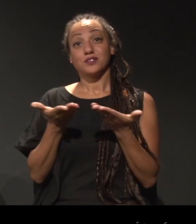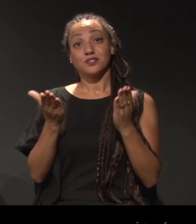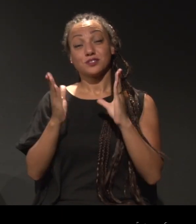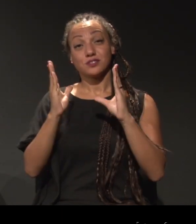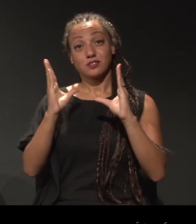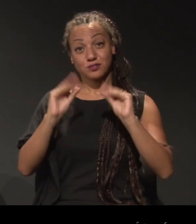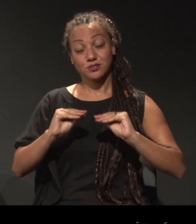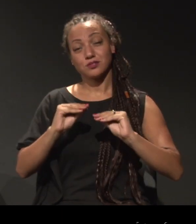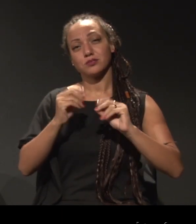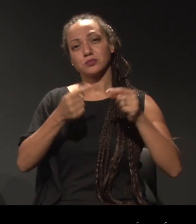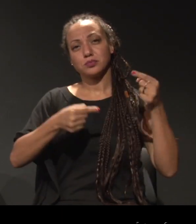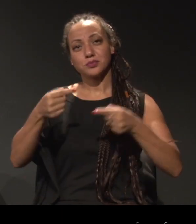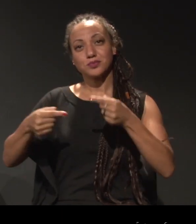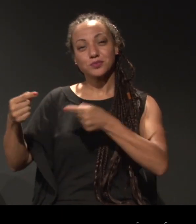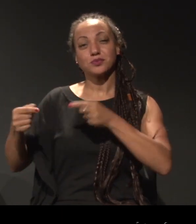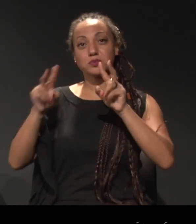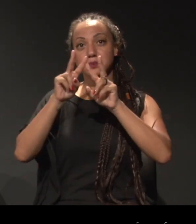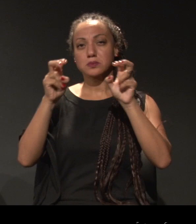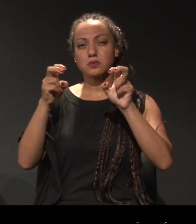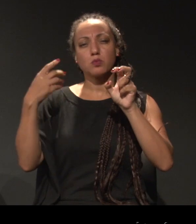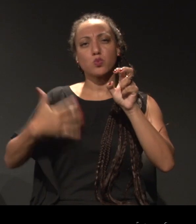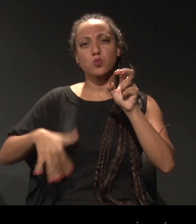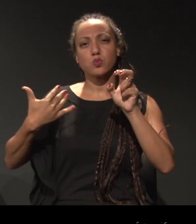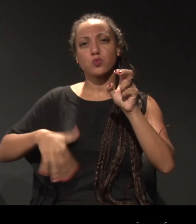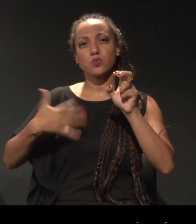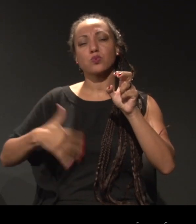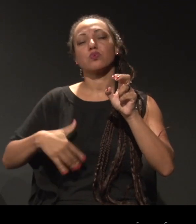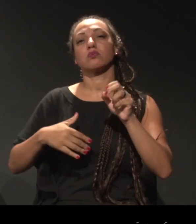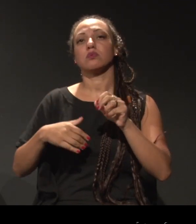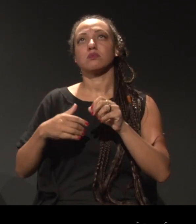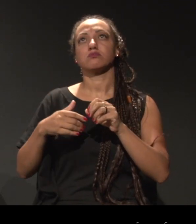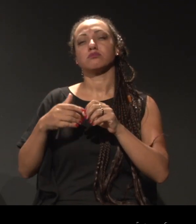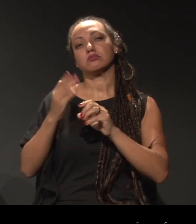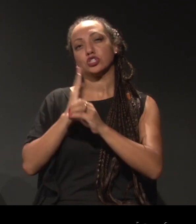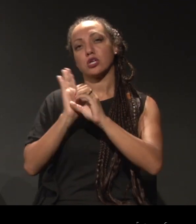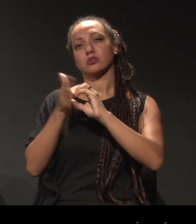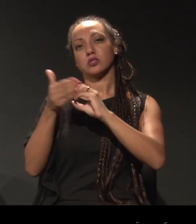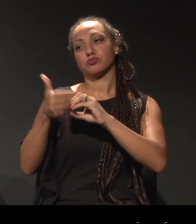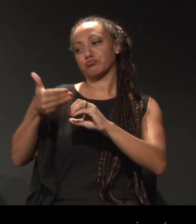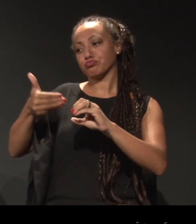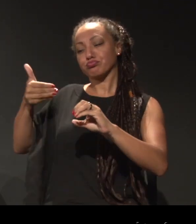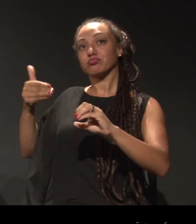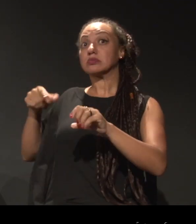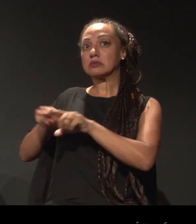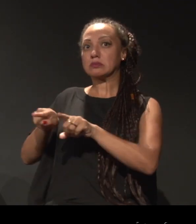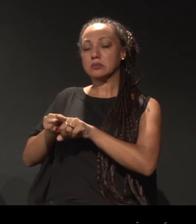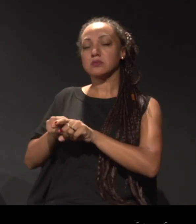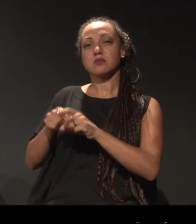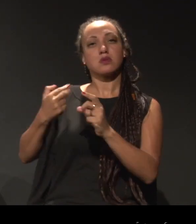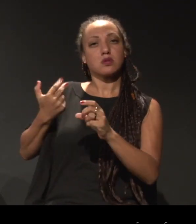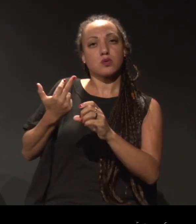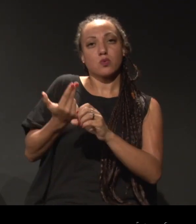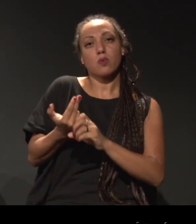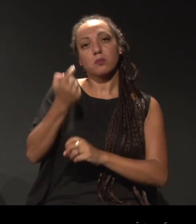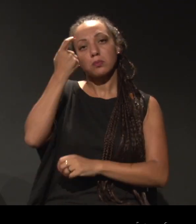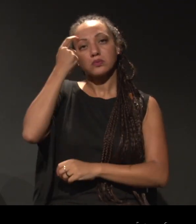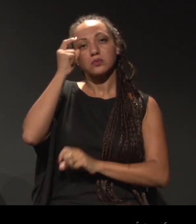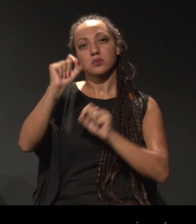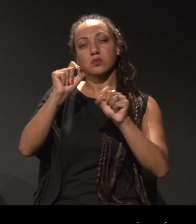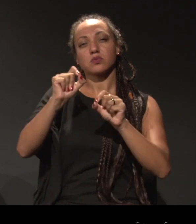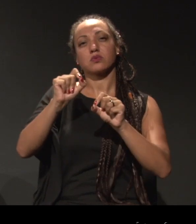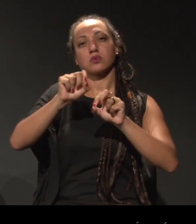a gente vai discutir um tema que tem sido muito caro, acho que nos últimos diálogos, também em outras áreas de expressão, que é pensar as pluralidades,